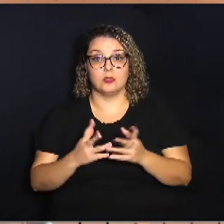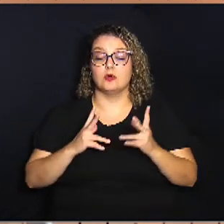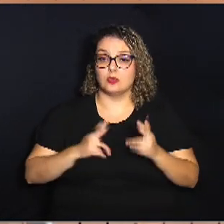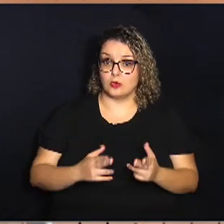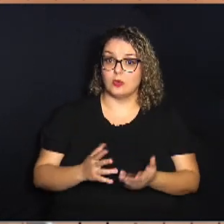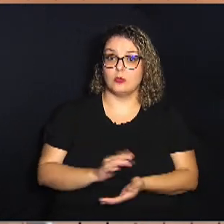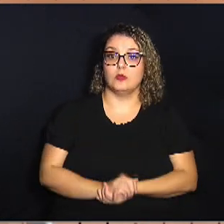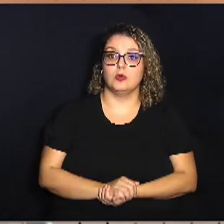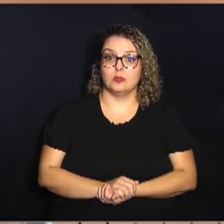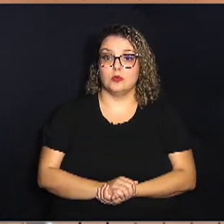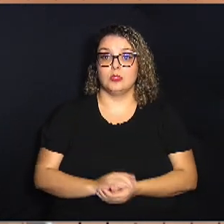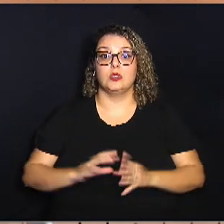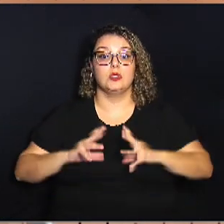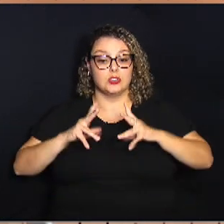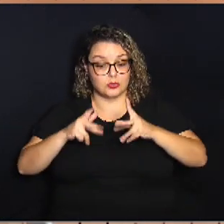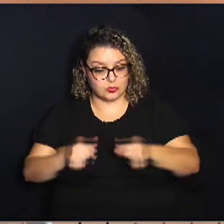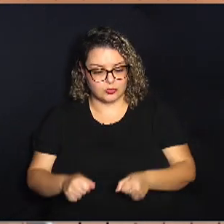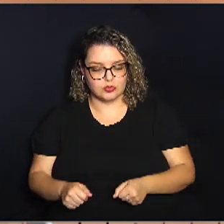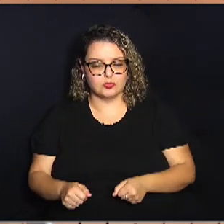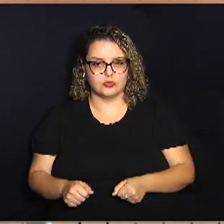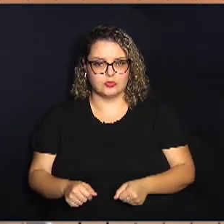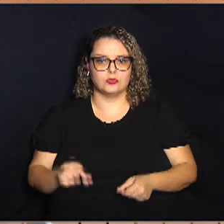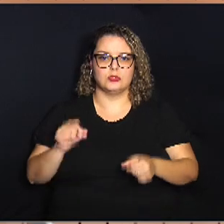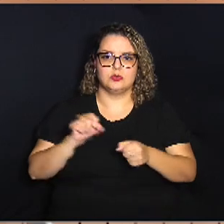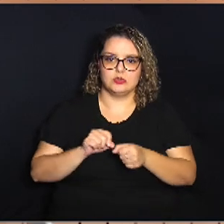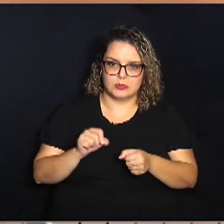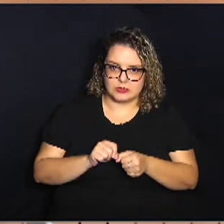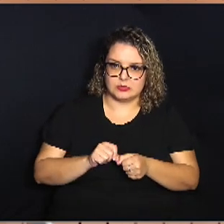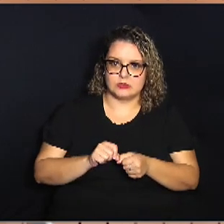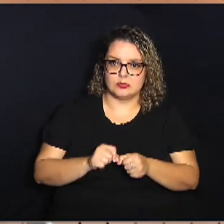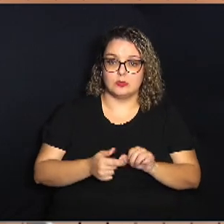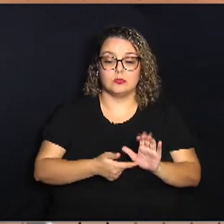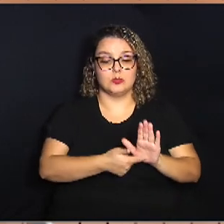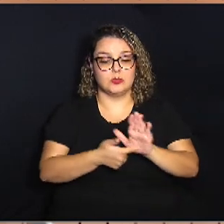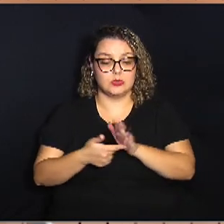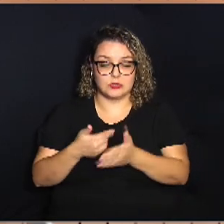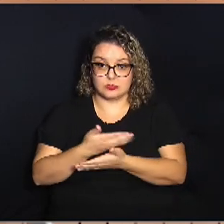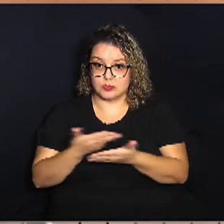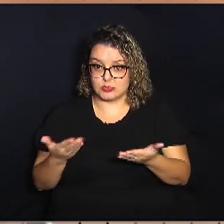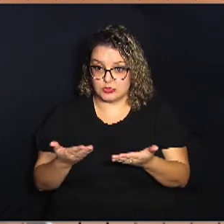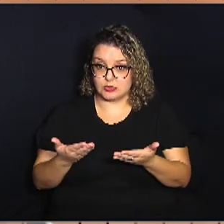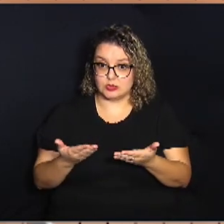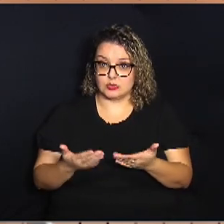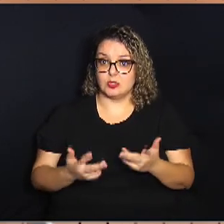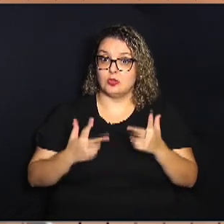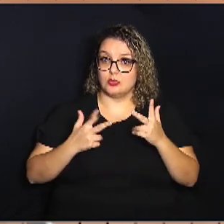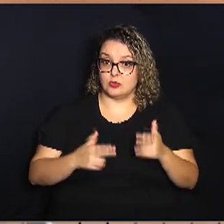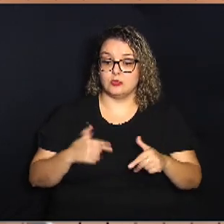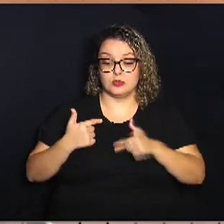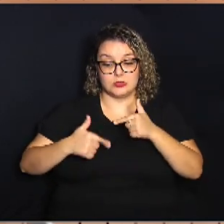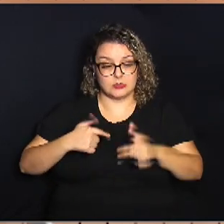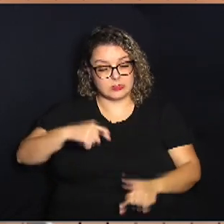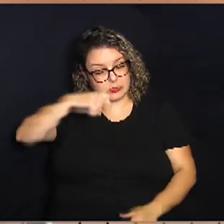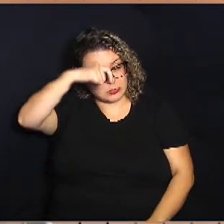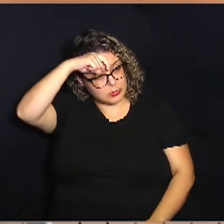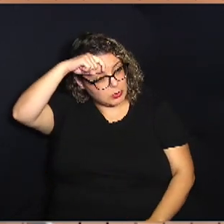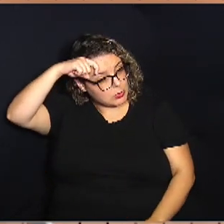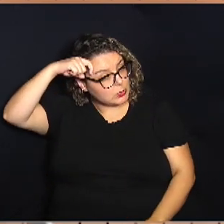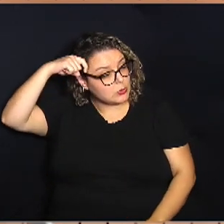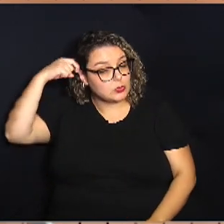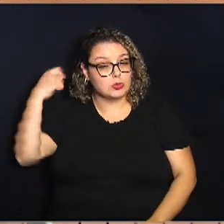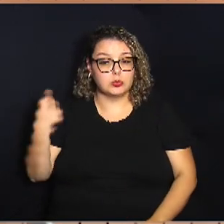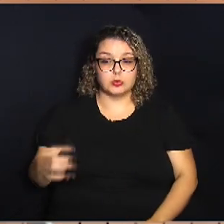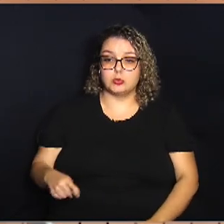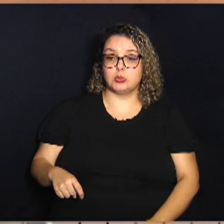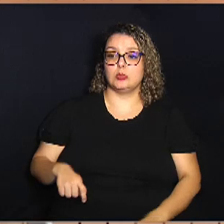em tudo o que fiz mostrei a vocês que mediante a trabalho árduo devemos